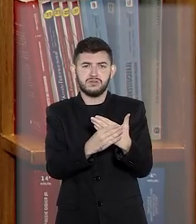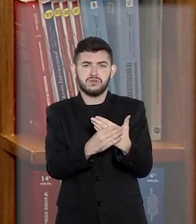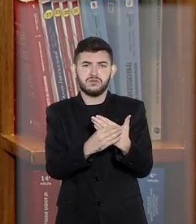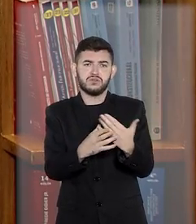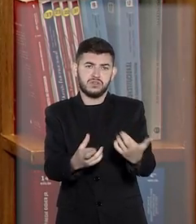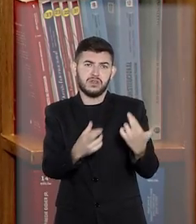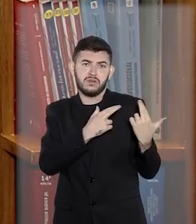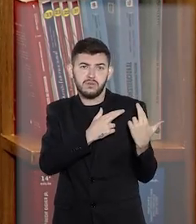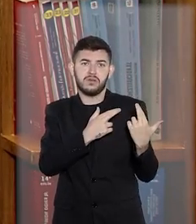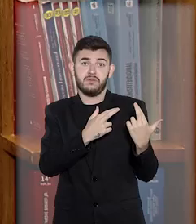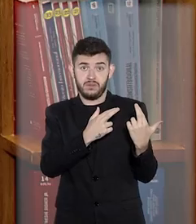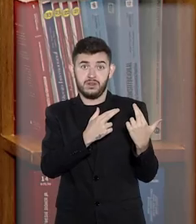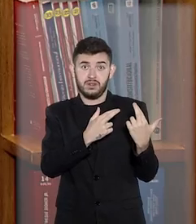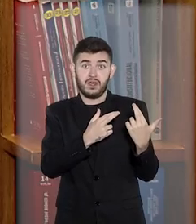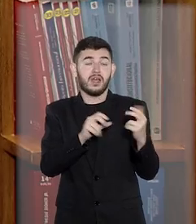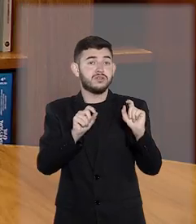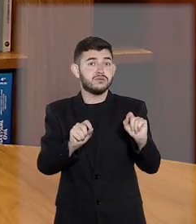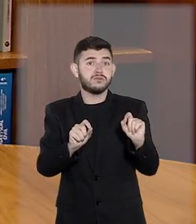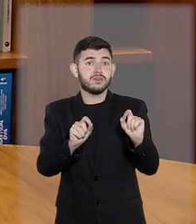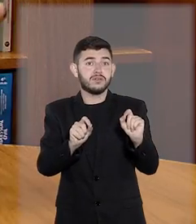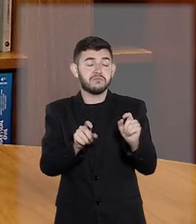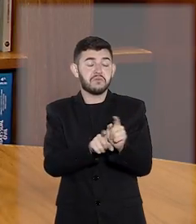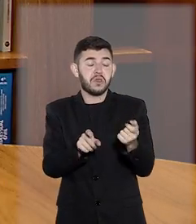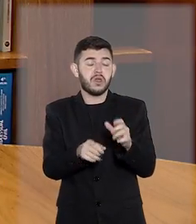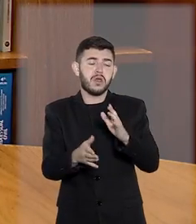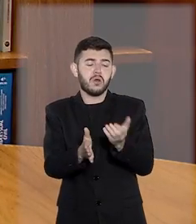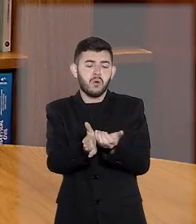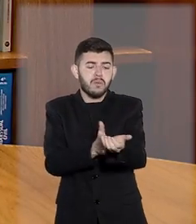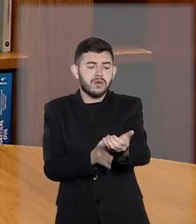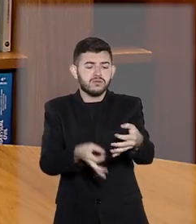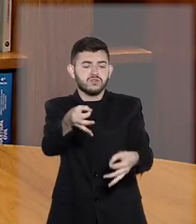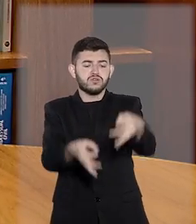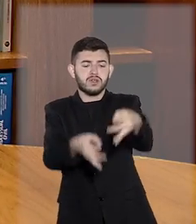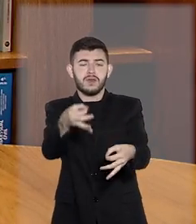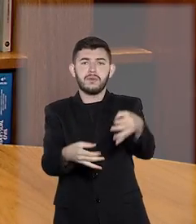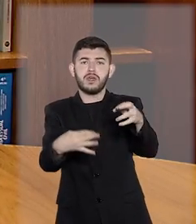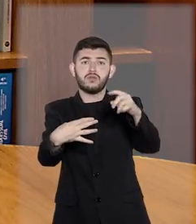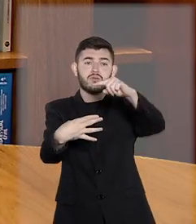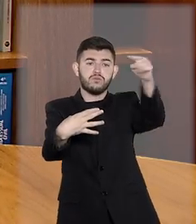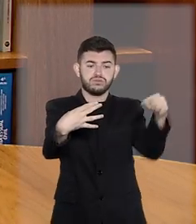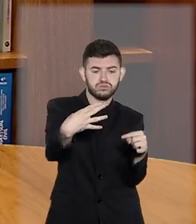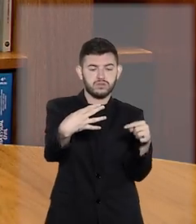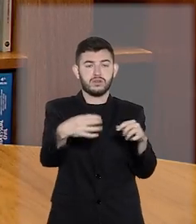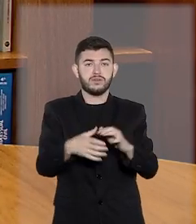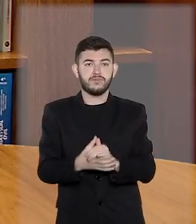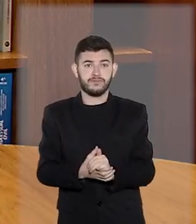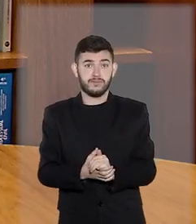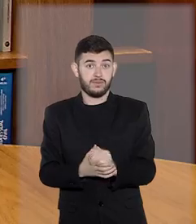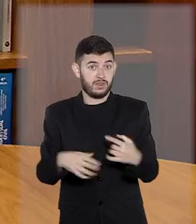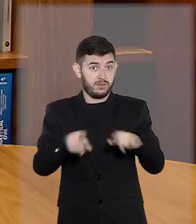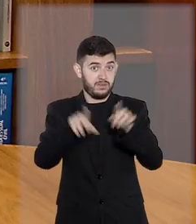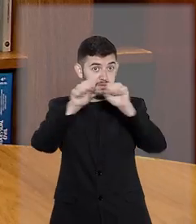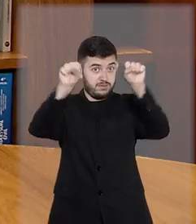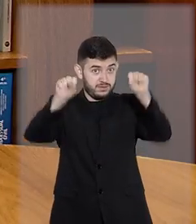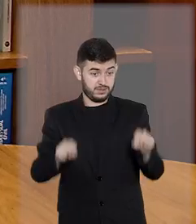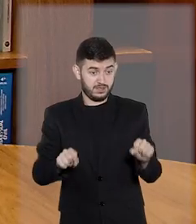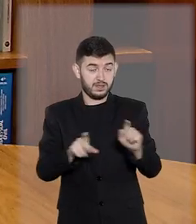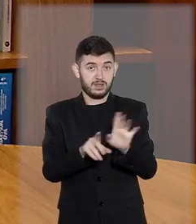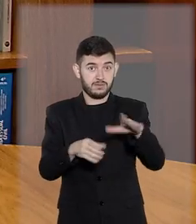de competência originária. Como ele integra o sistema de precedentes vinculantes,